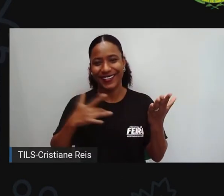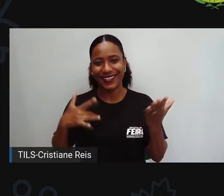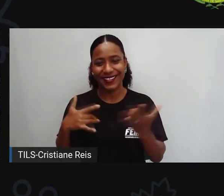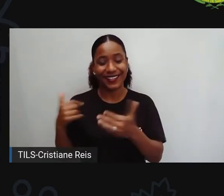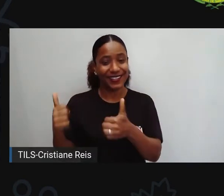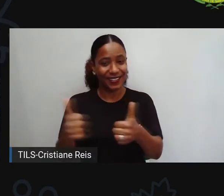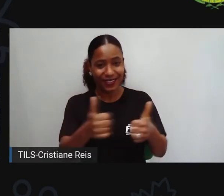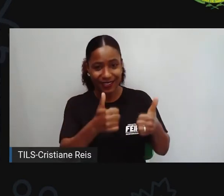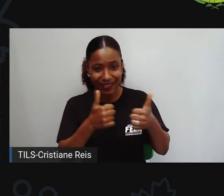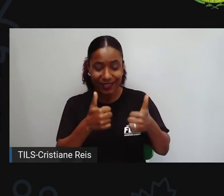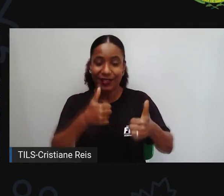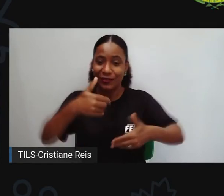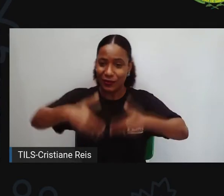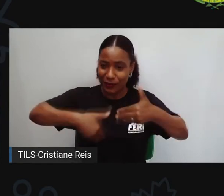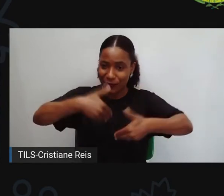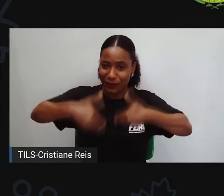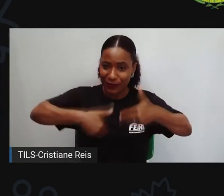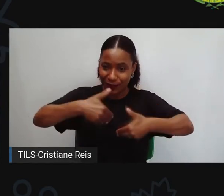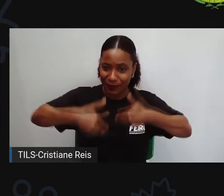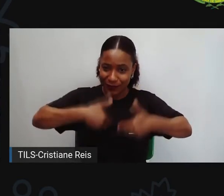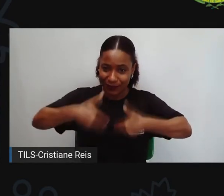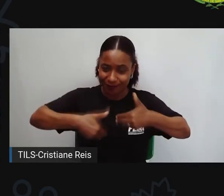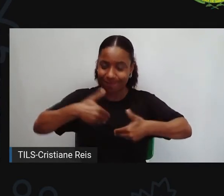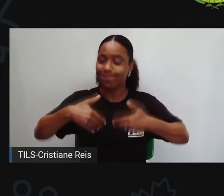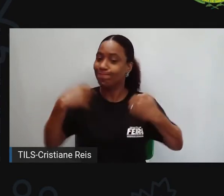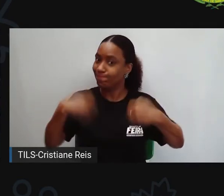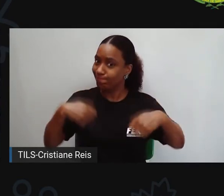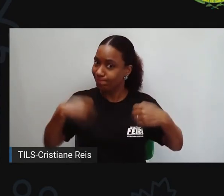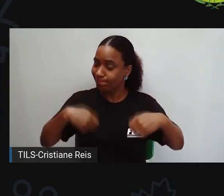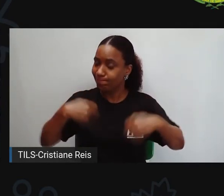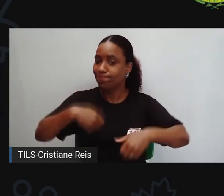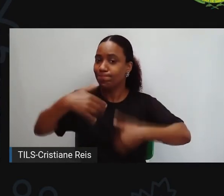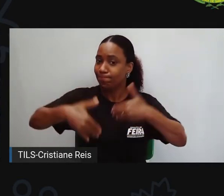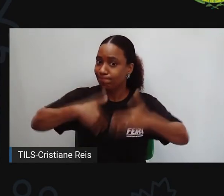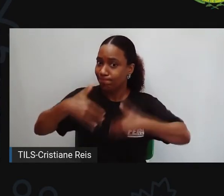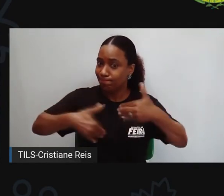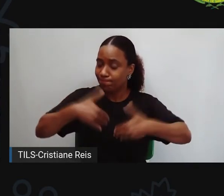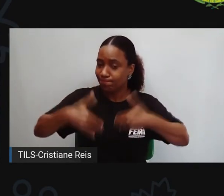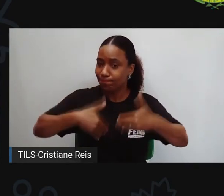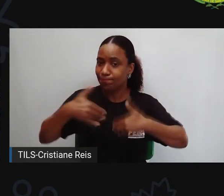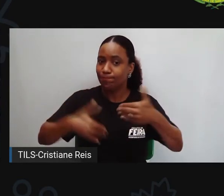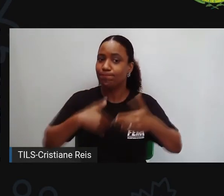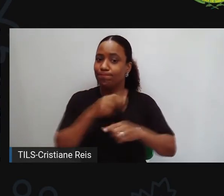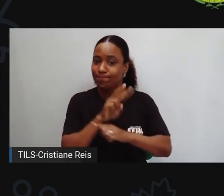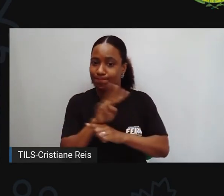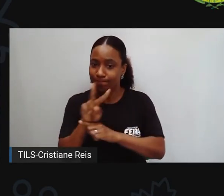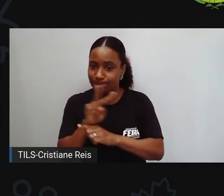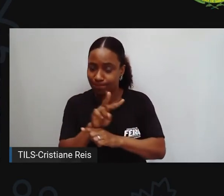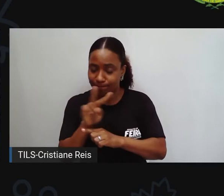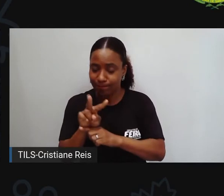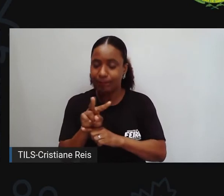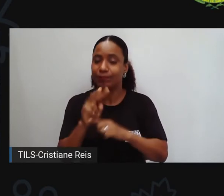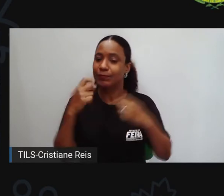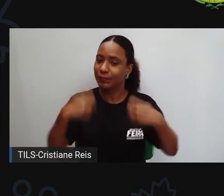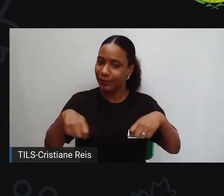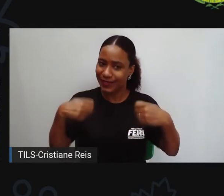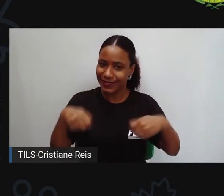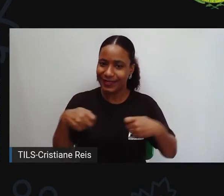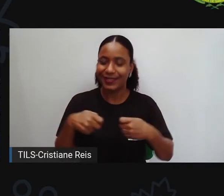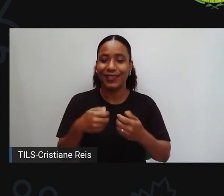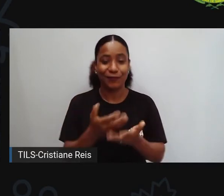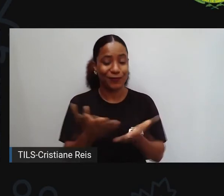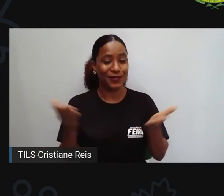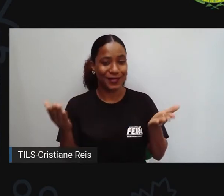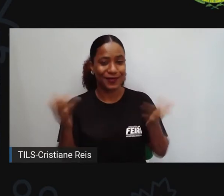que estejam se cuidando nesse momento em que os cuidados precisam ser redobrados e eu imagino que vocês já estejam aí com seu